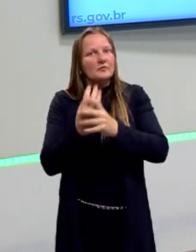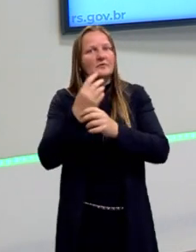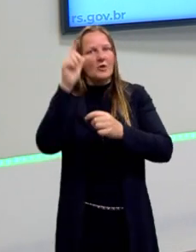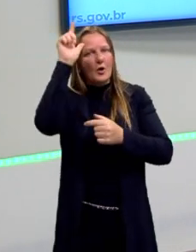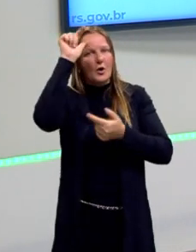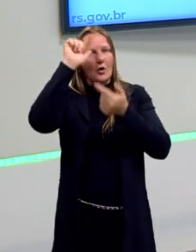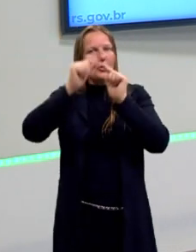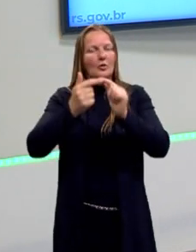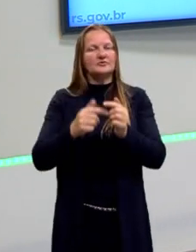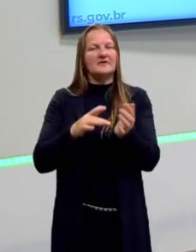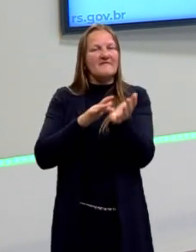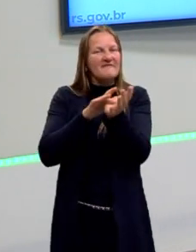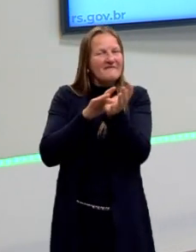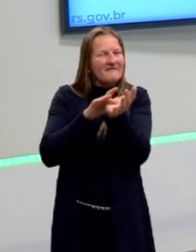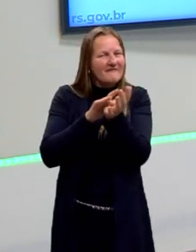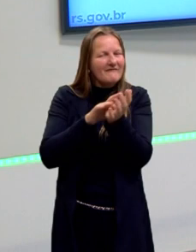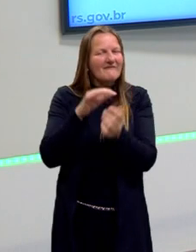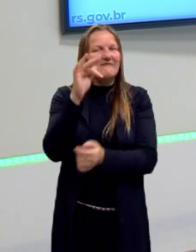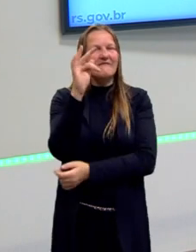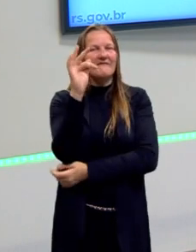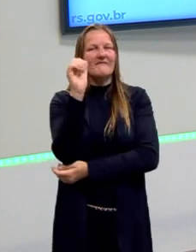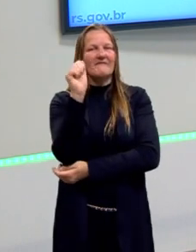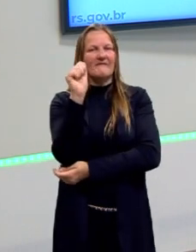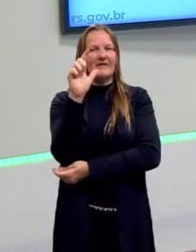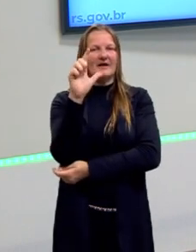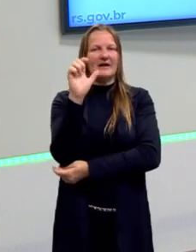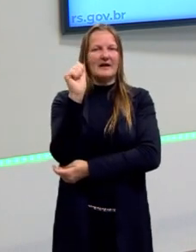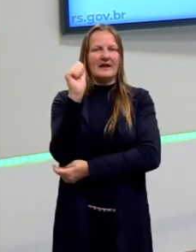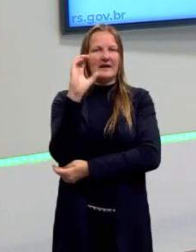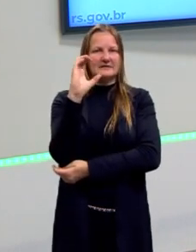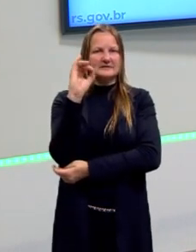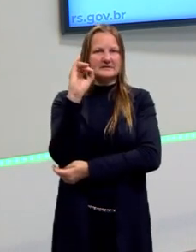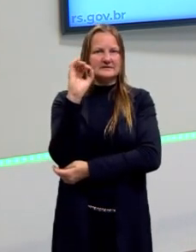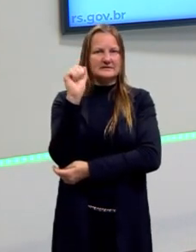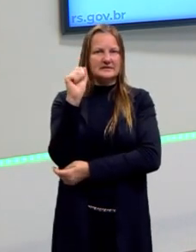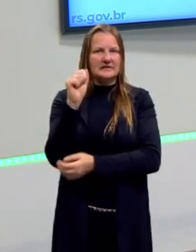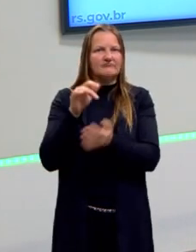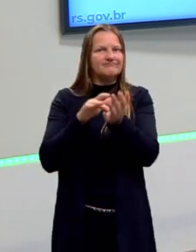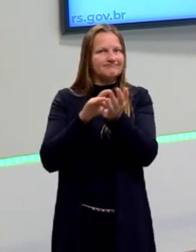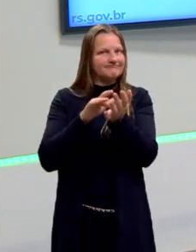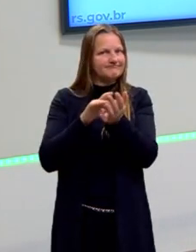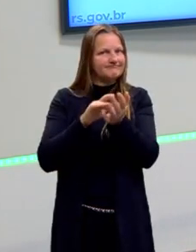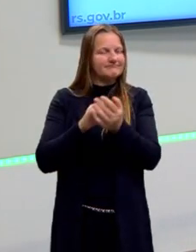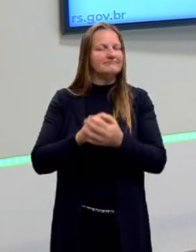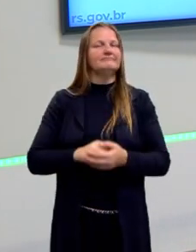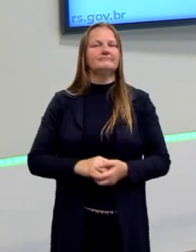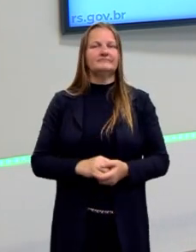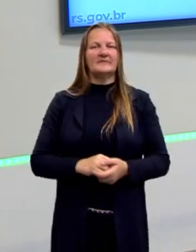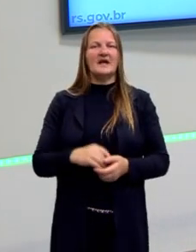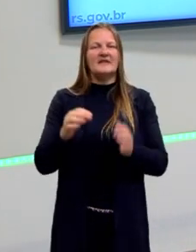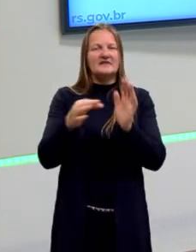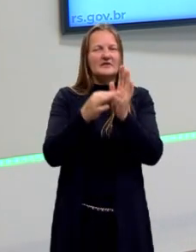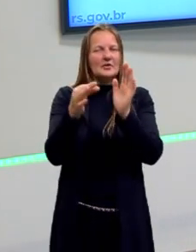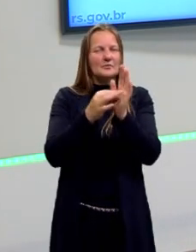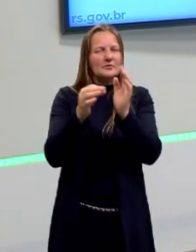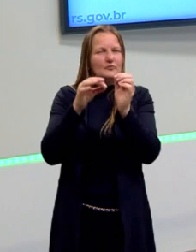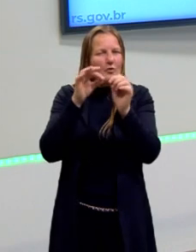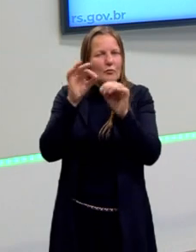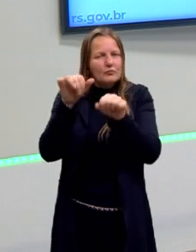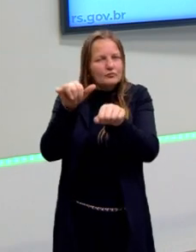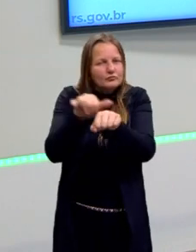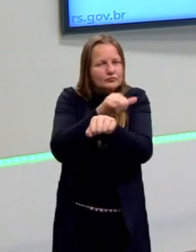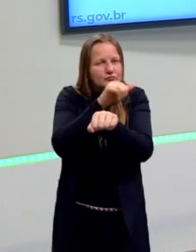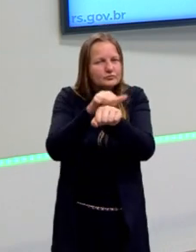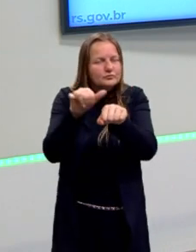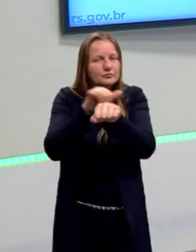a falácia, então, se utiliza, de certa forma, de algumas artimanhas desse